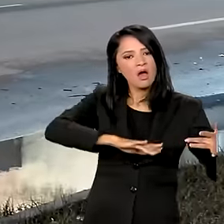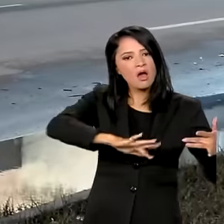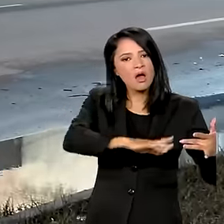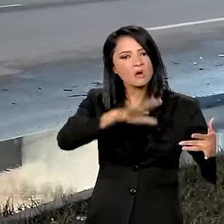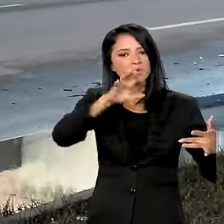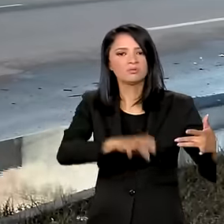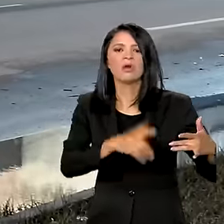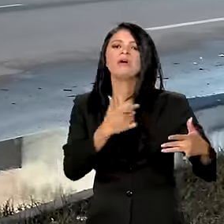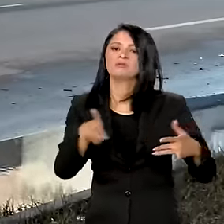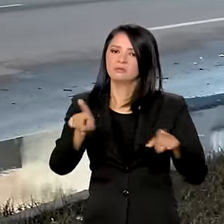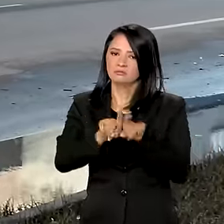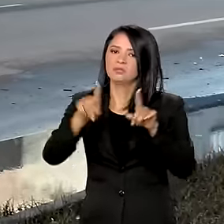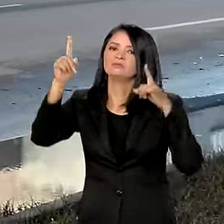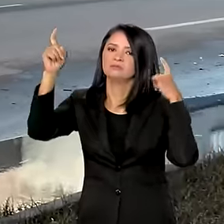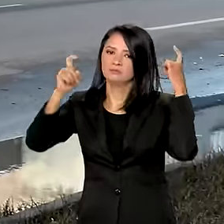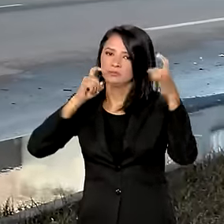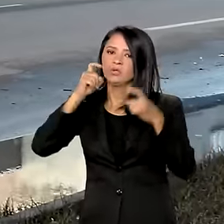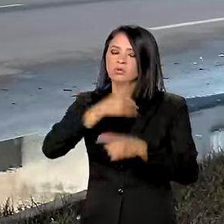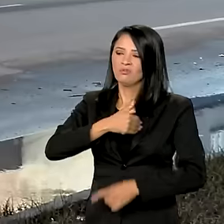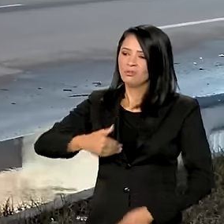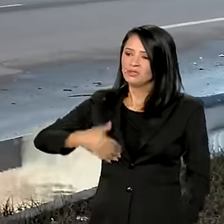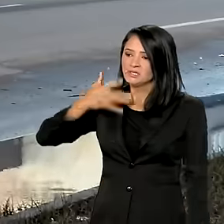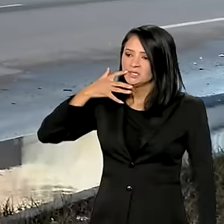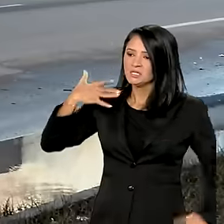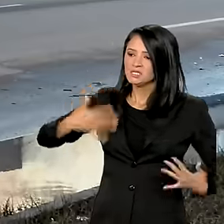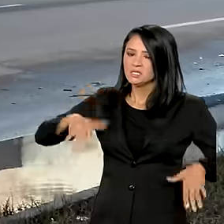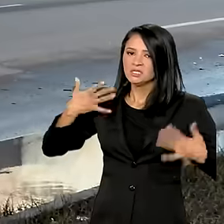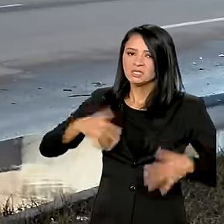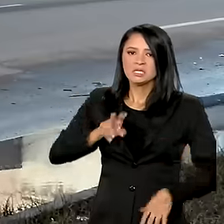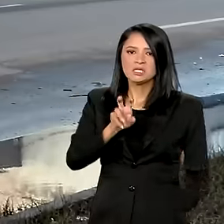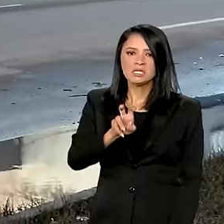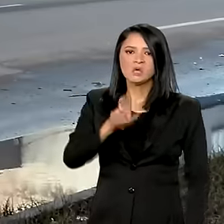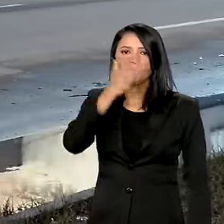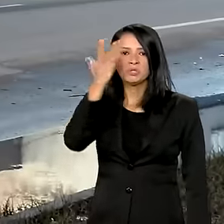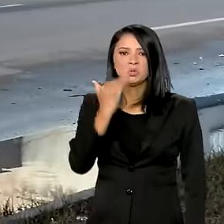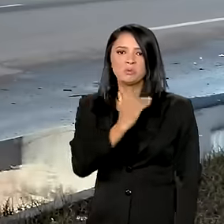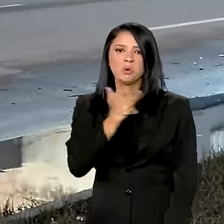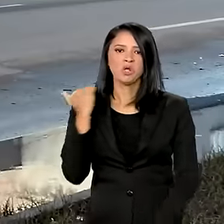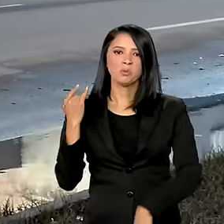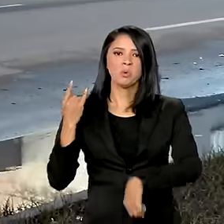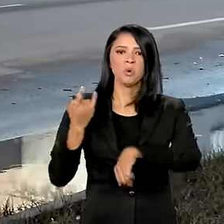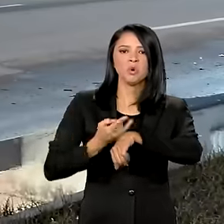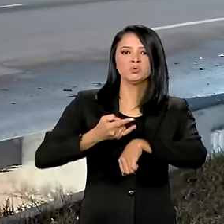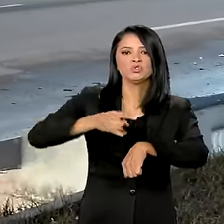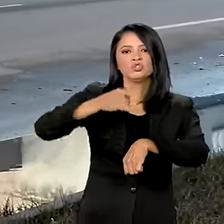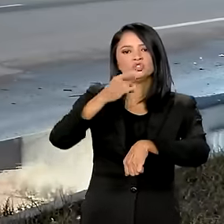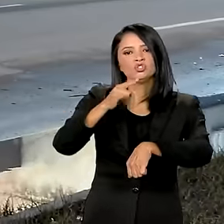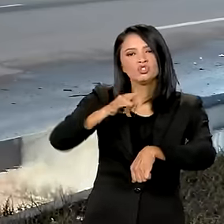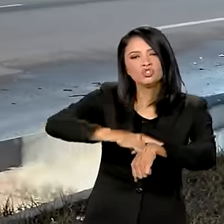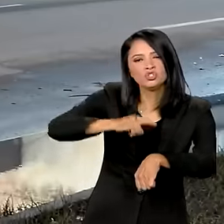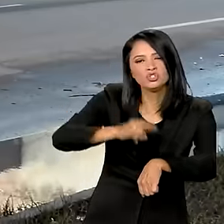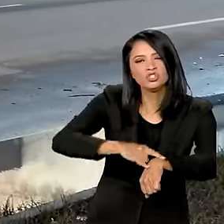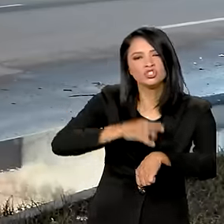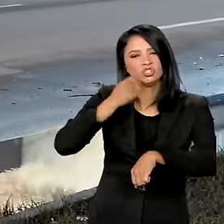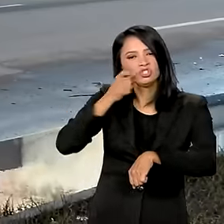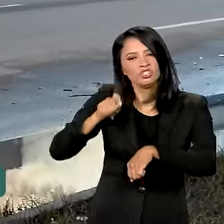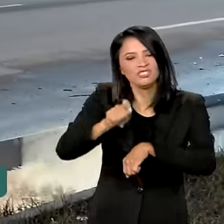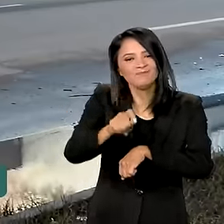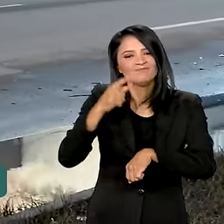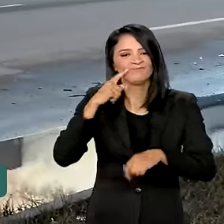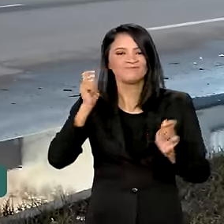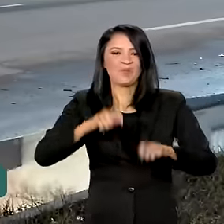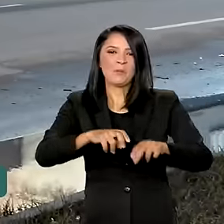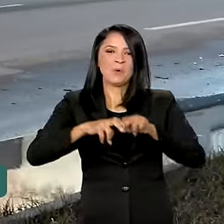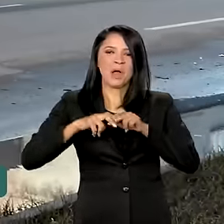é outra preocupação do governo. Pelo menos cinco mortes por leptospirose foram confirmadas após os temporais do último